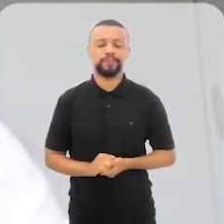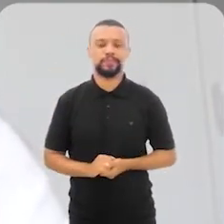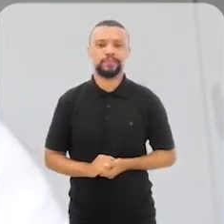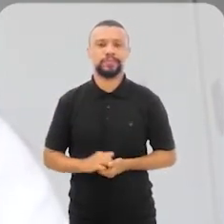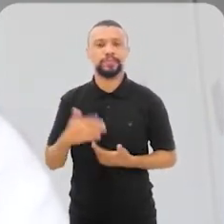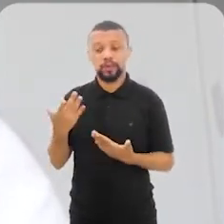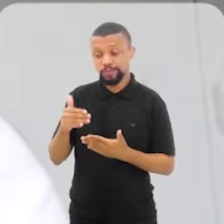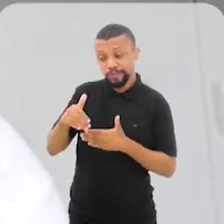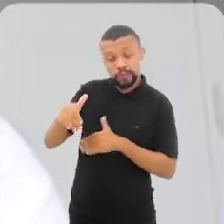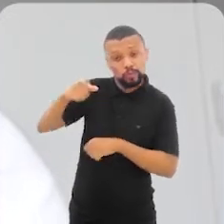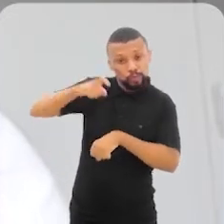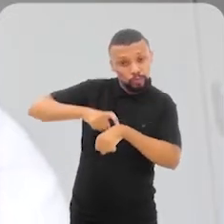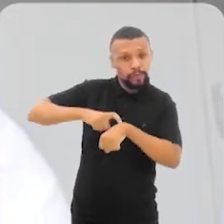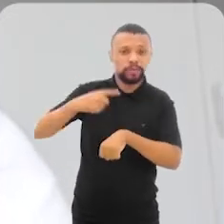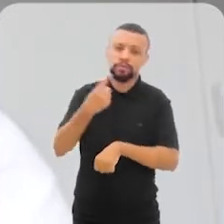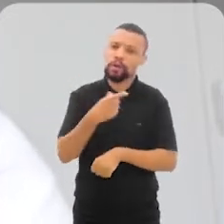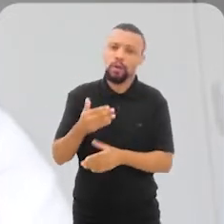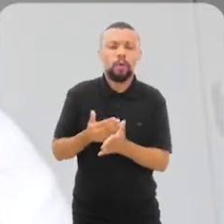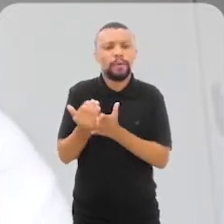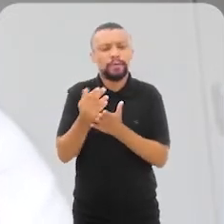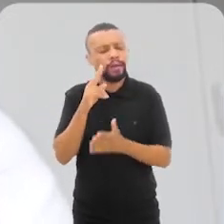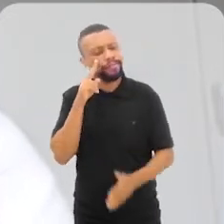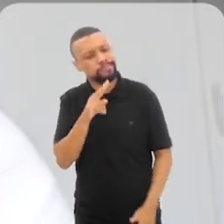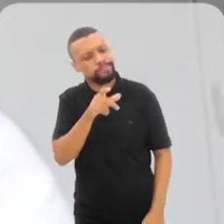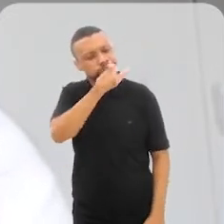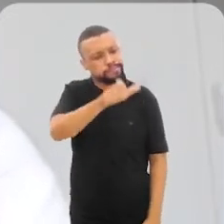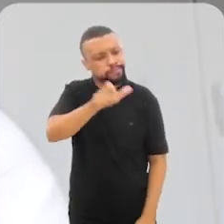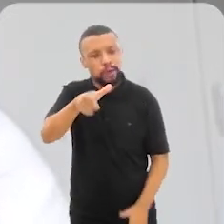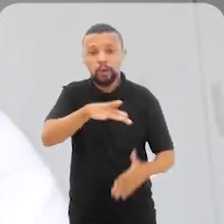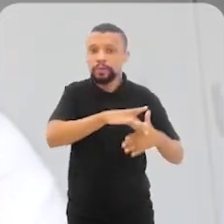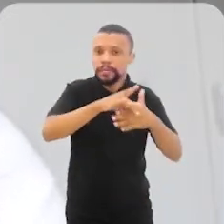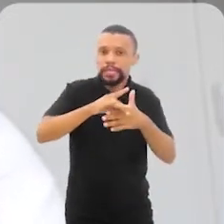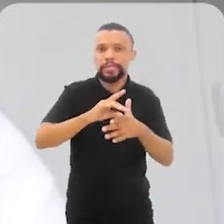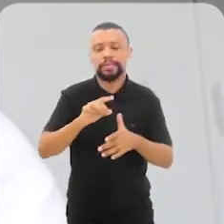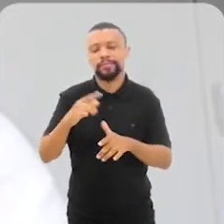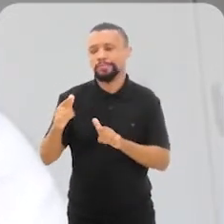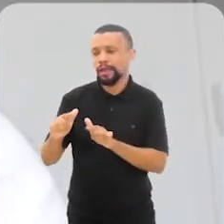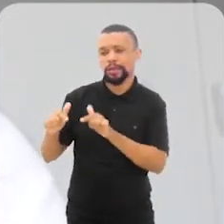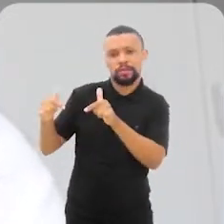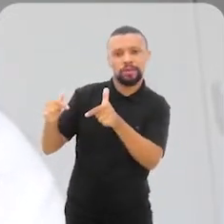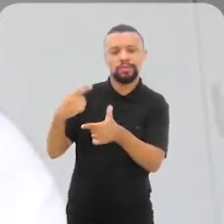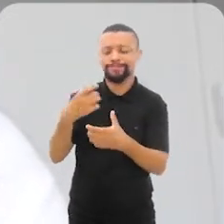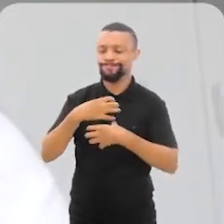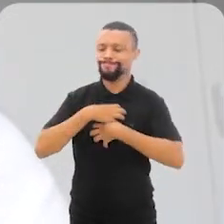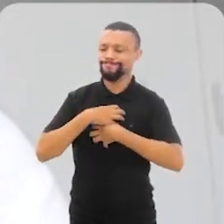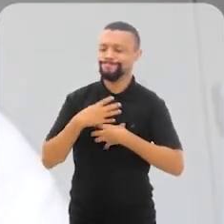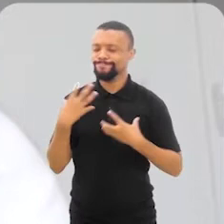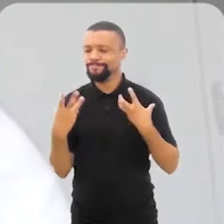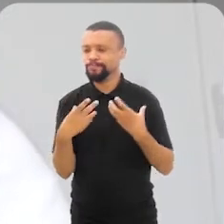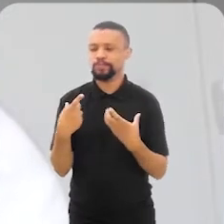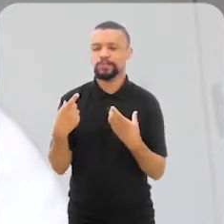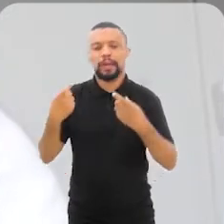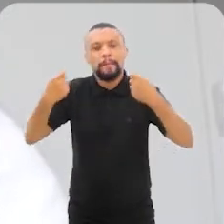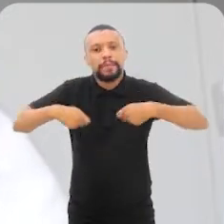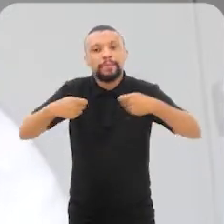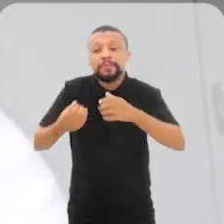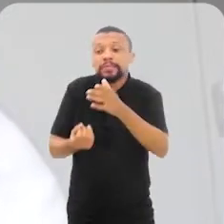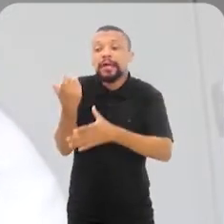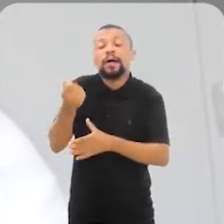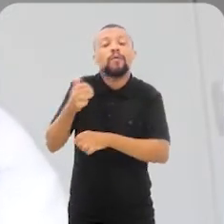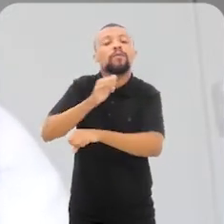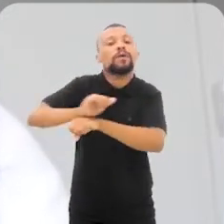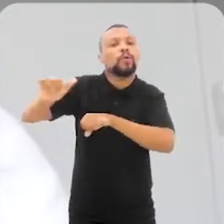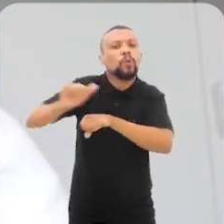E aí, a partir do momento em que a gente começou a olhar para os atores, nós sentimos a necessidade de criar uma